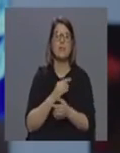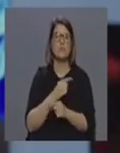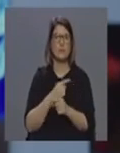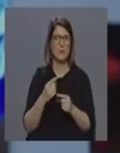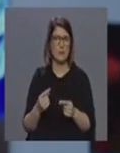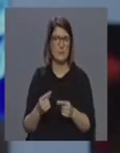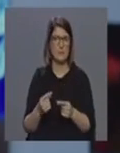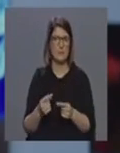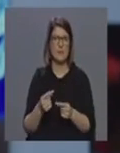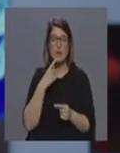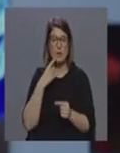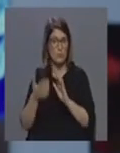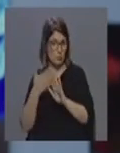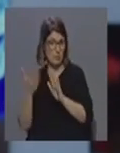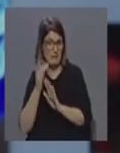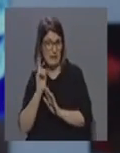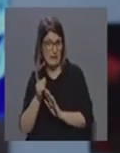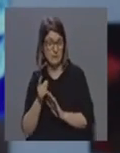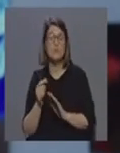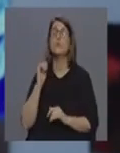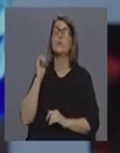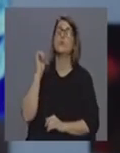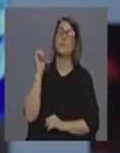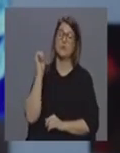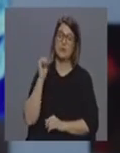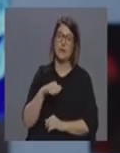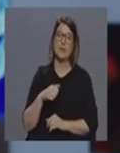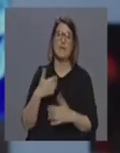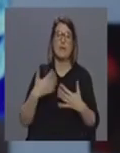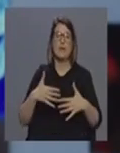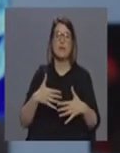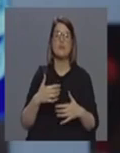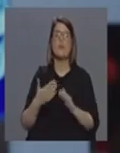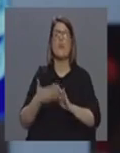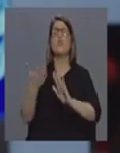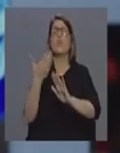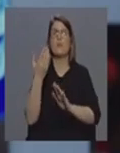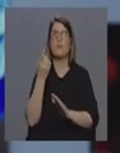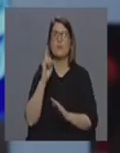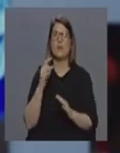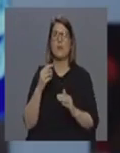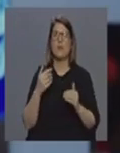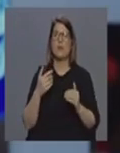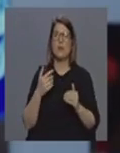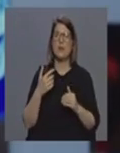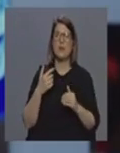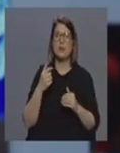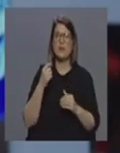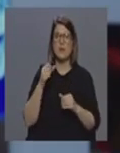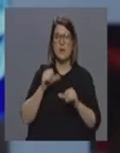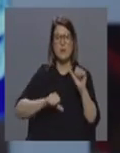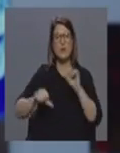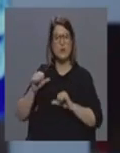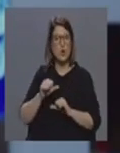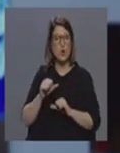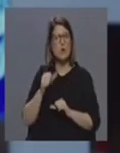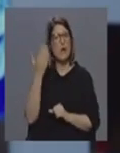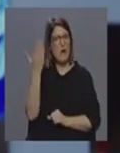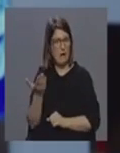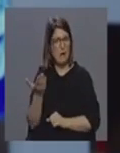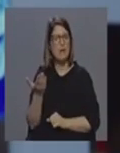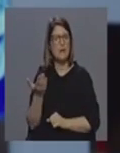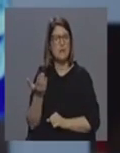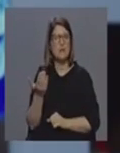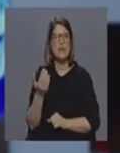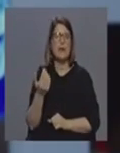momento É uma questão urgente no fundo Sim, é premente não digo que seja urgente é premente porque temos capacidade de resposta a nível laboratorial é premente entretanto